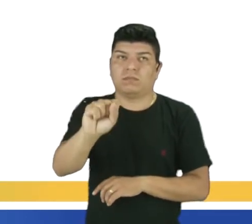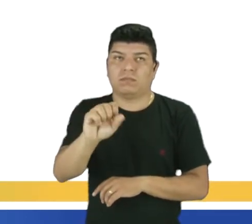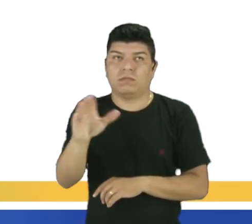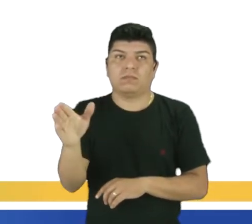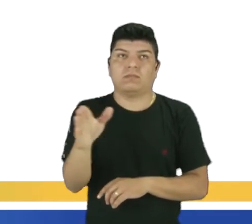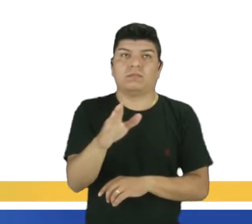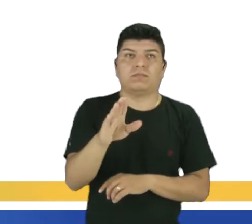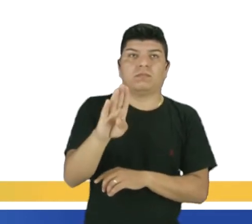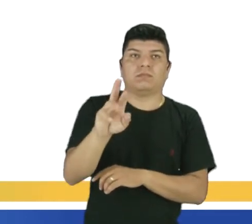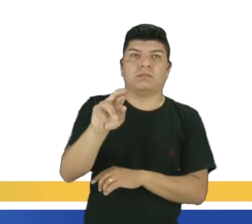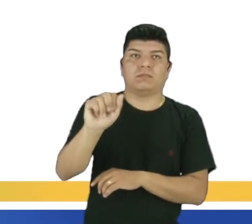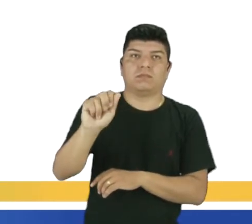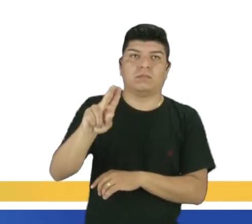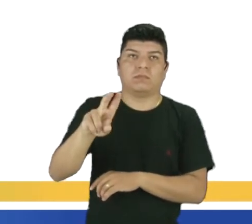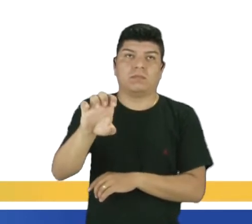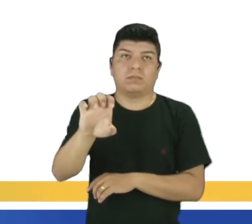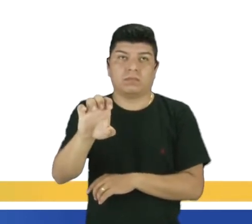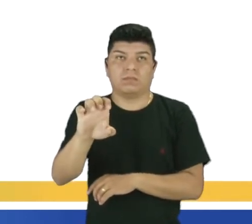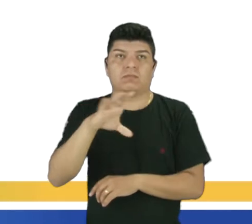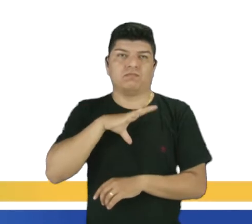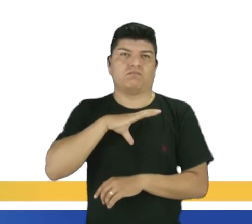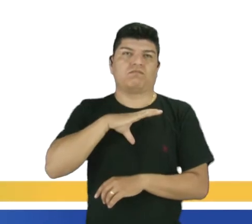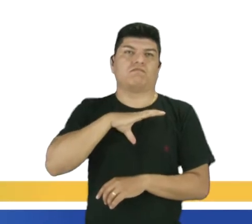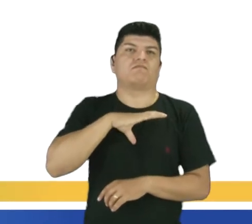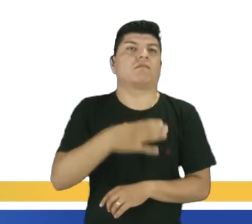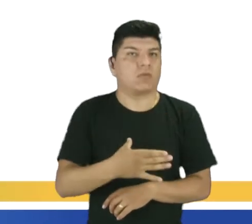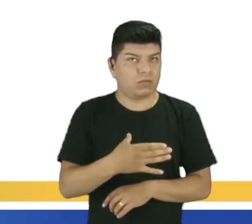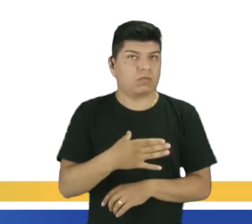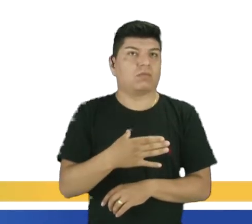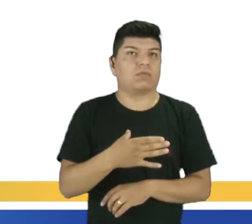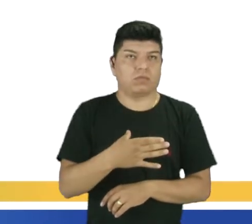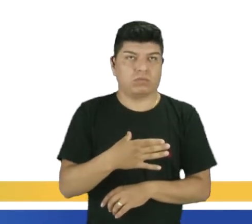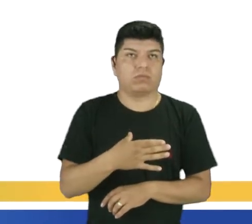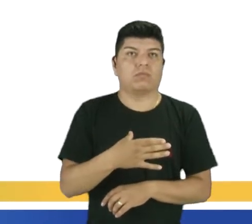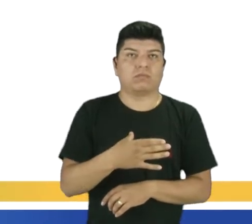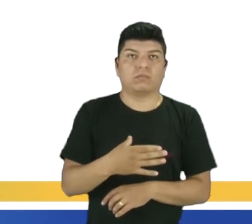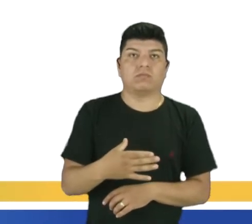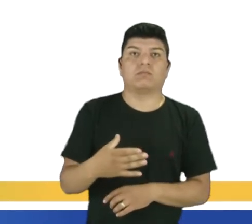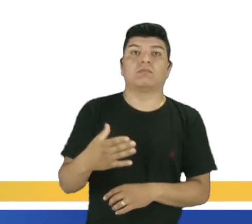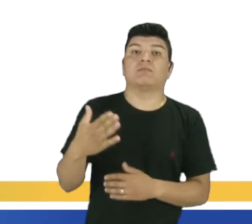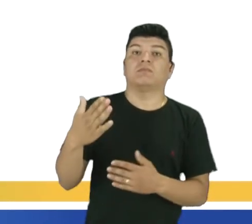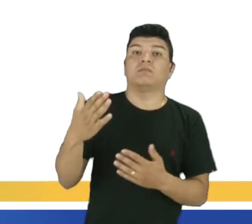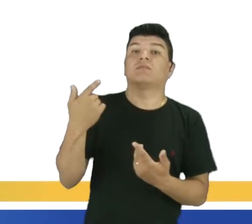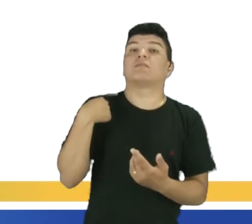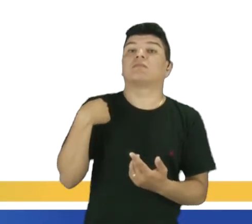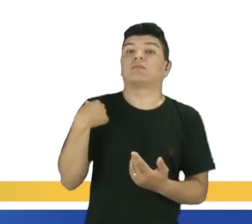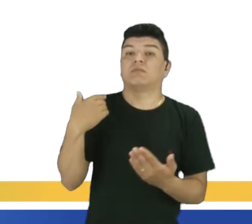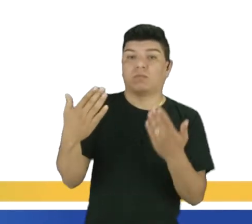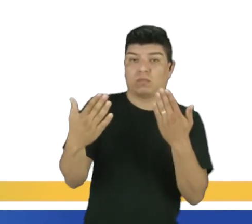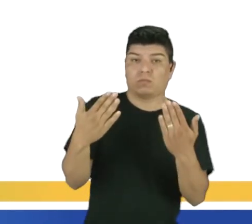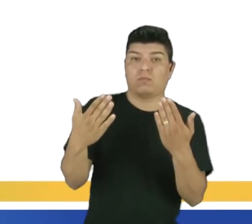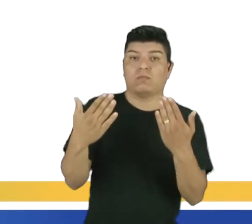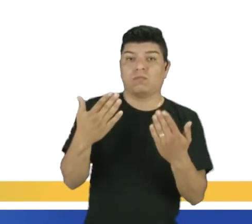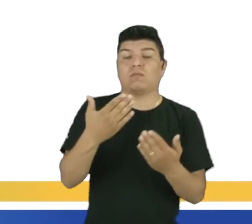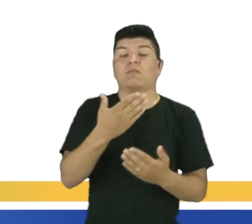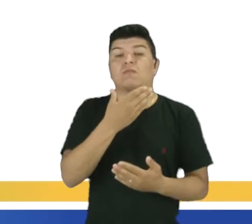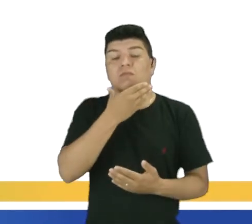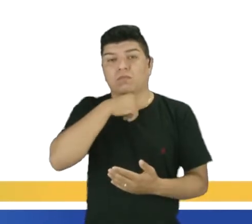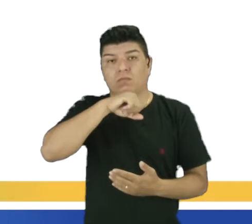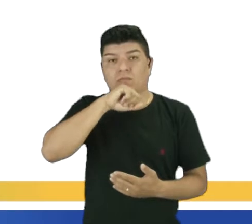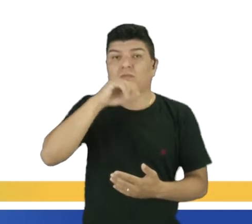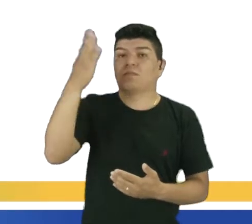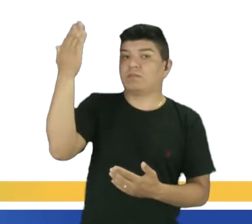his dad was. James é tão corajoso quanto seu pai foi. Tá